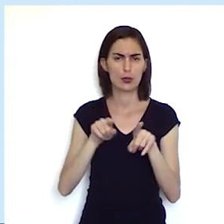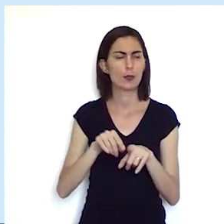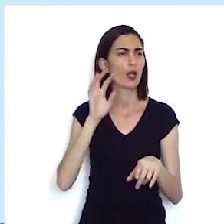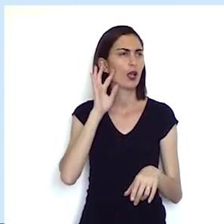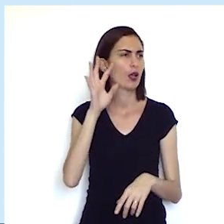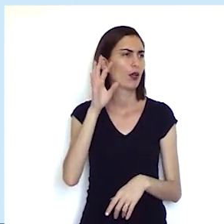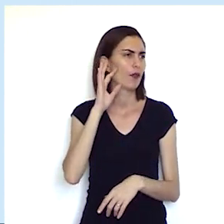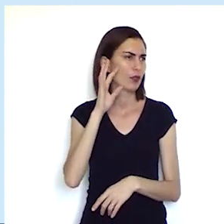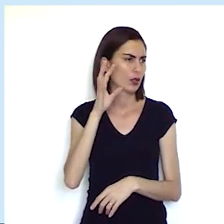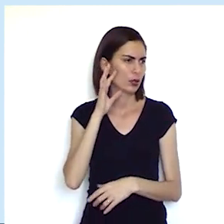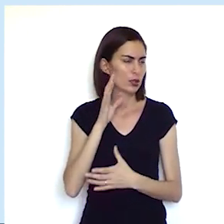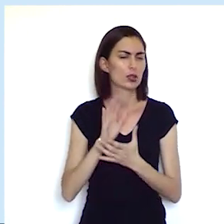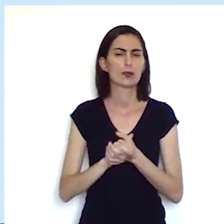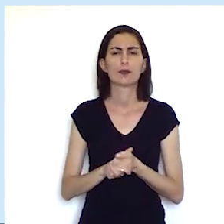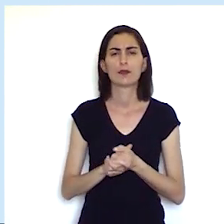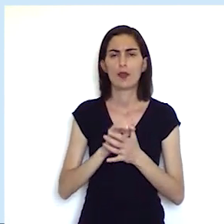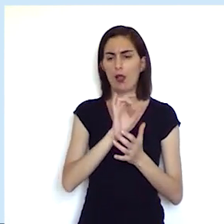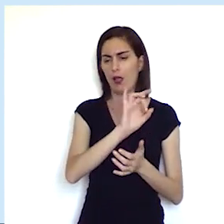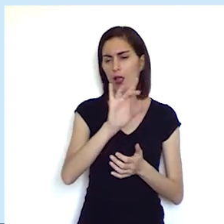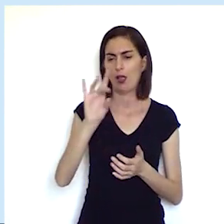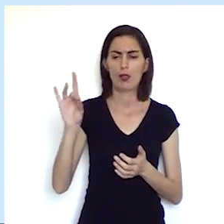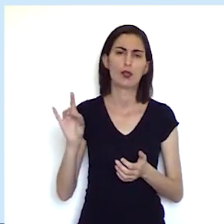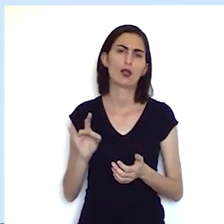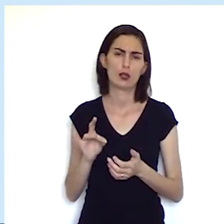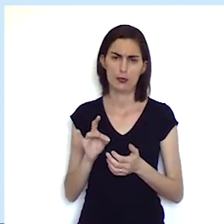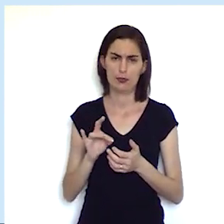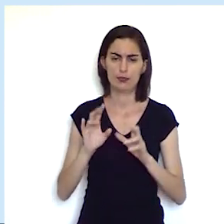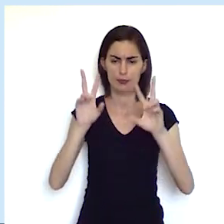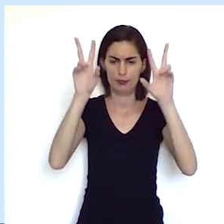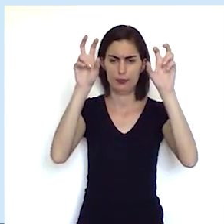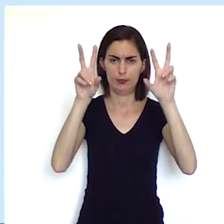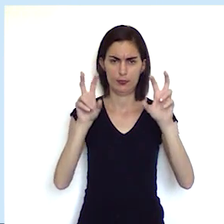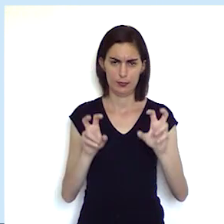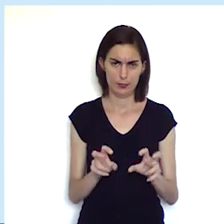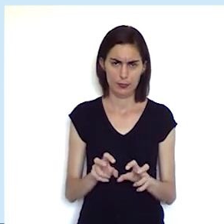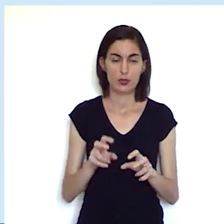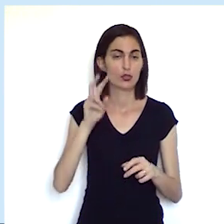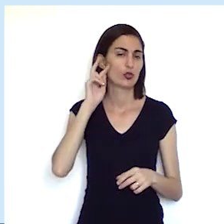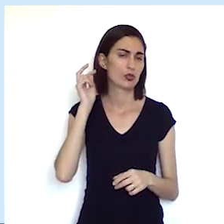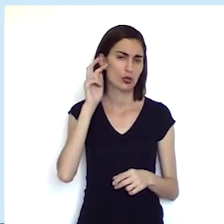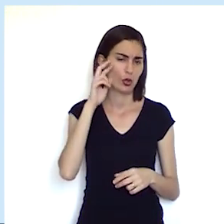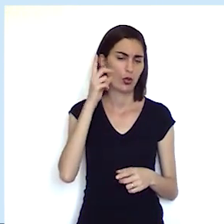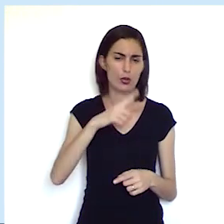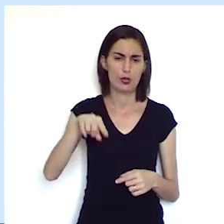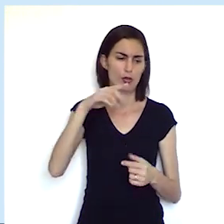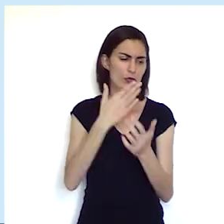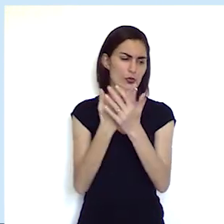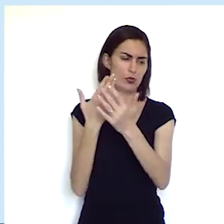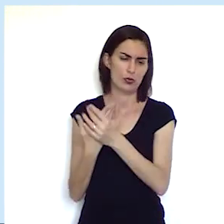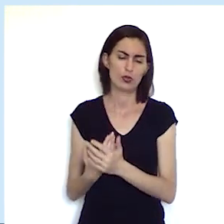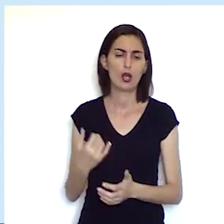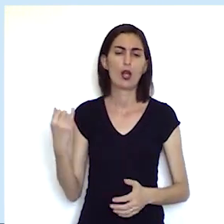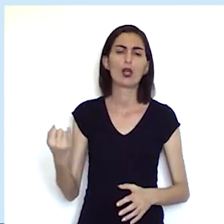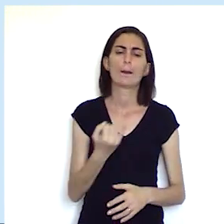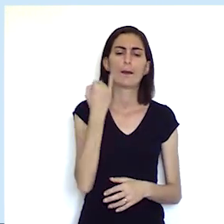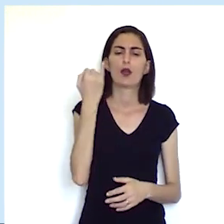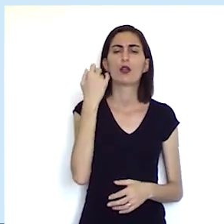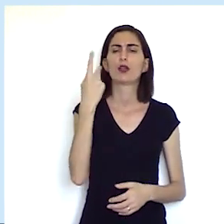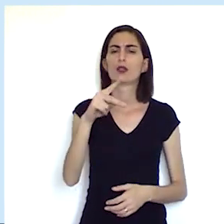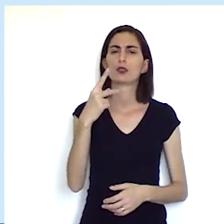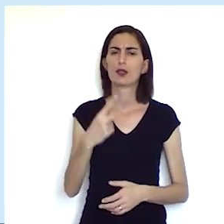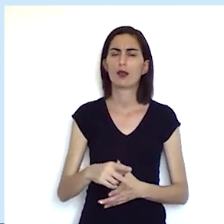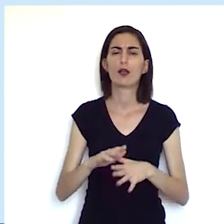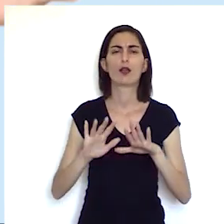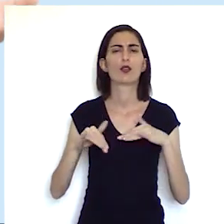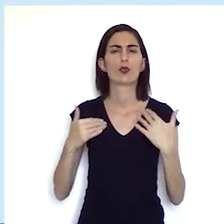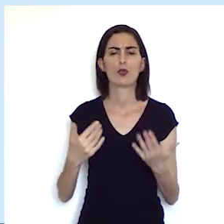refletir sobre cada assunto cada conteúdo de história que a gente estuda qual a importância dele o que ele